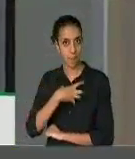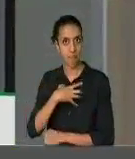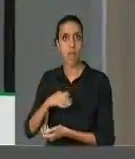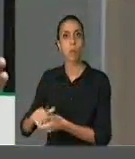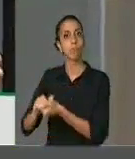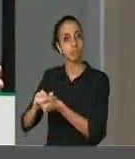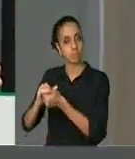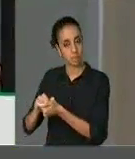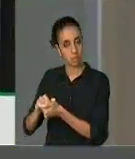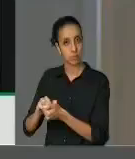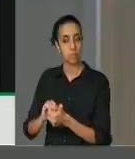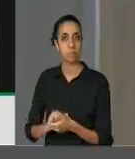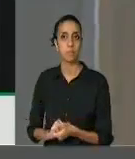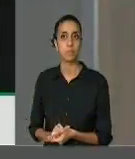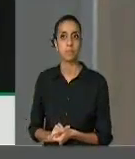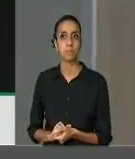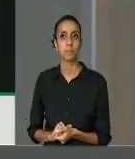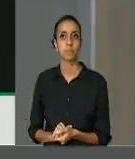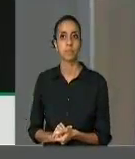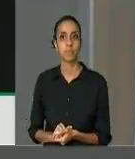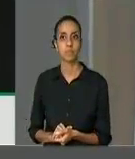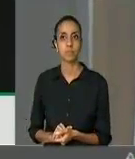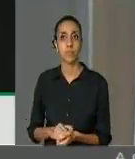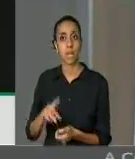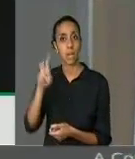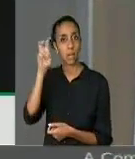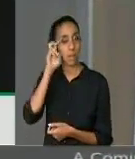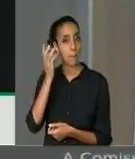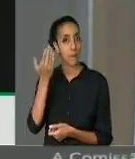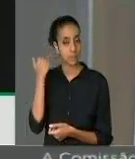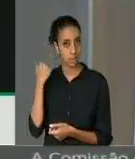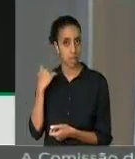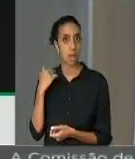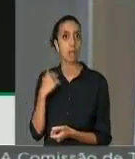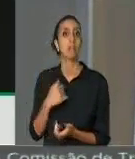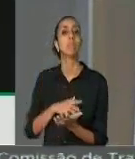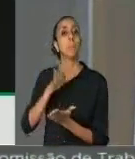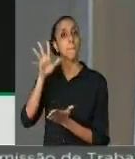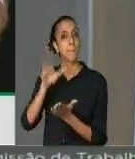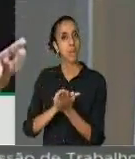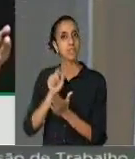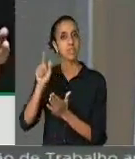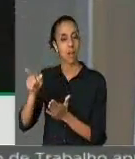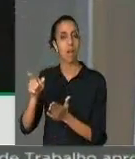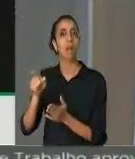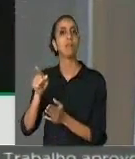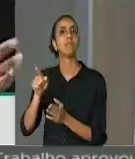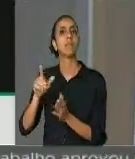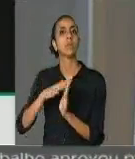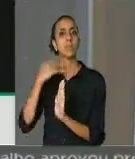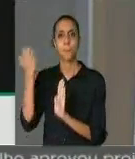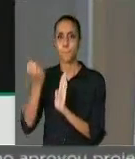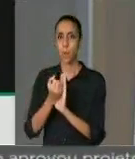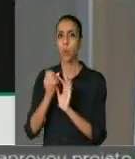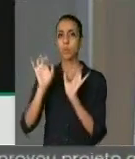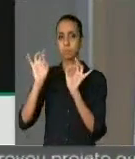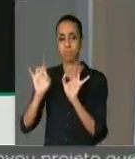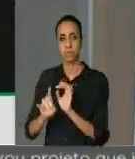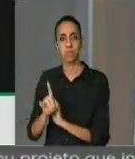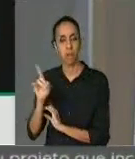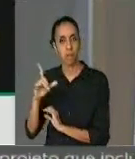que tomou posse, na última quinta-feira, dia 8, num ato representativo, brilhante,